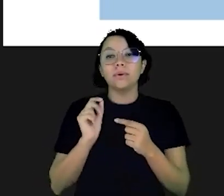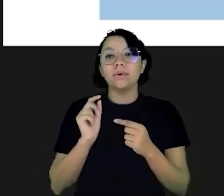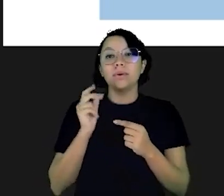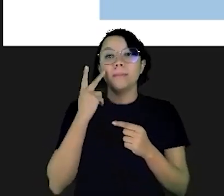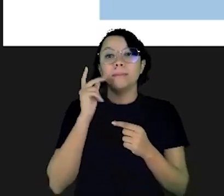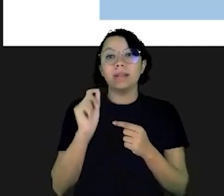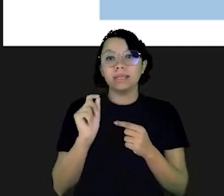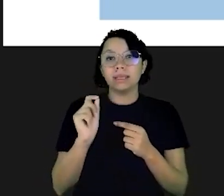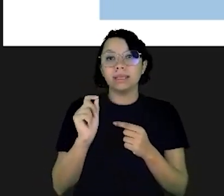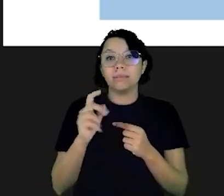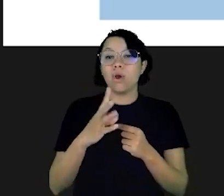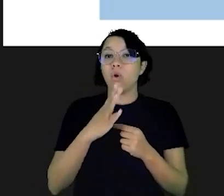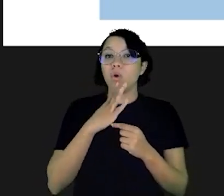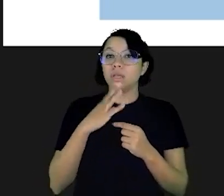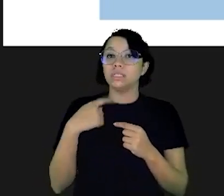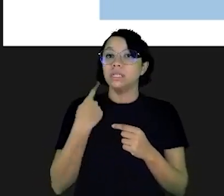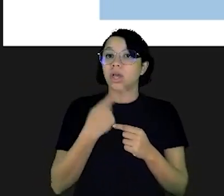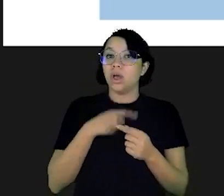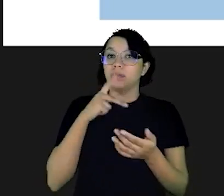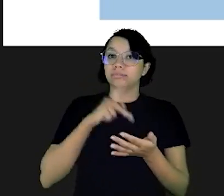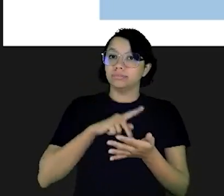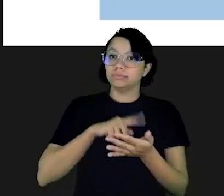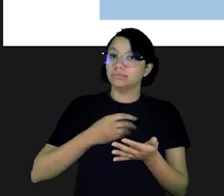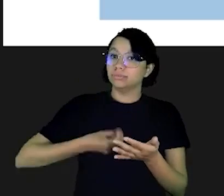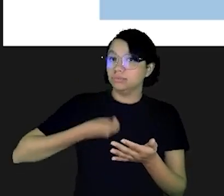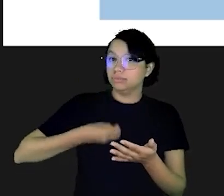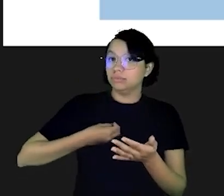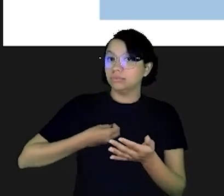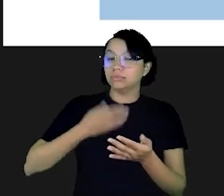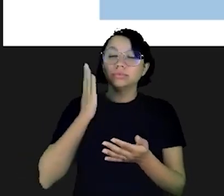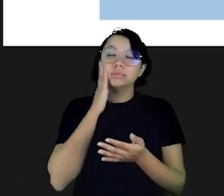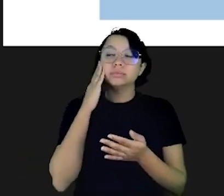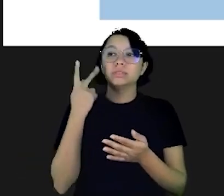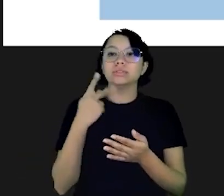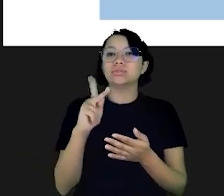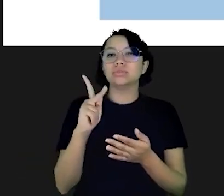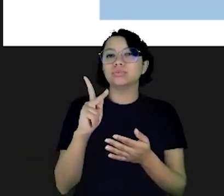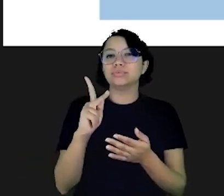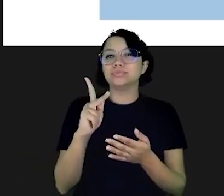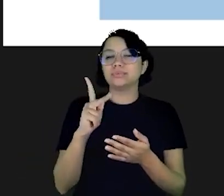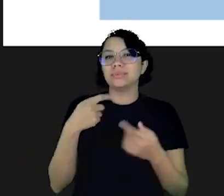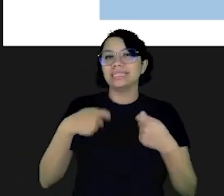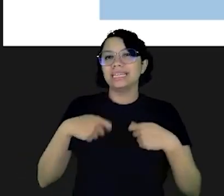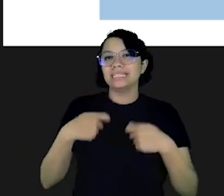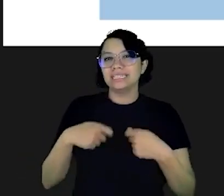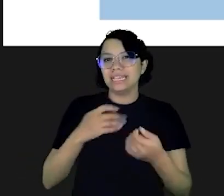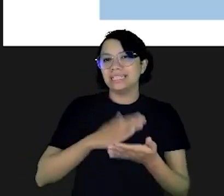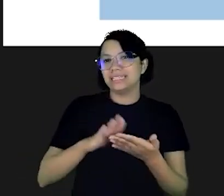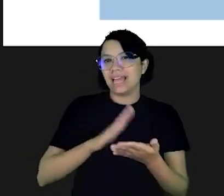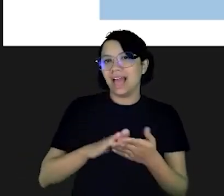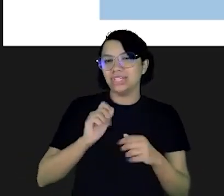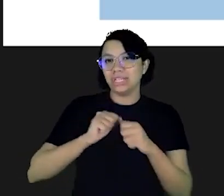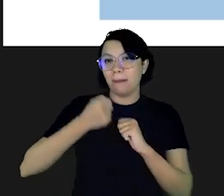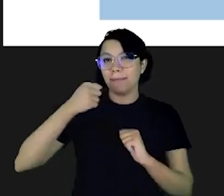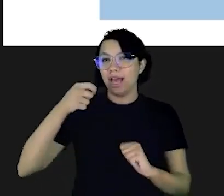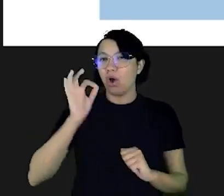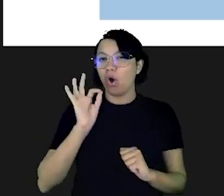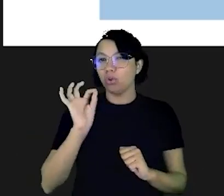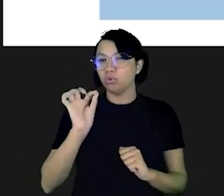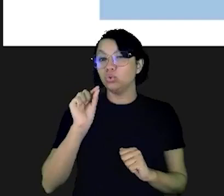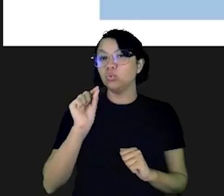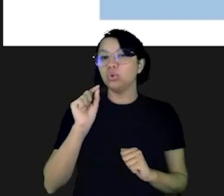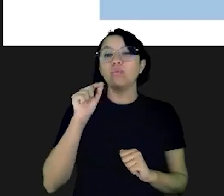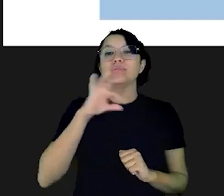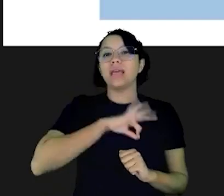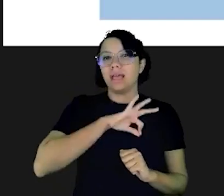dos nossos investimentos? Para que a gente possa conhecer a nossa realidade. A primeira coisa é saber se as suas despesas estão maiores